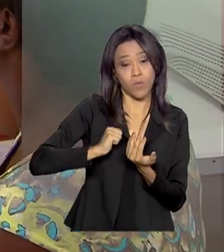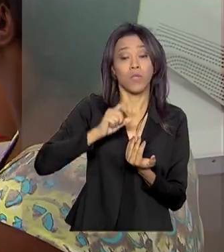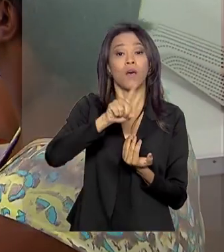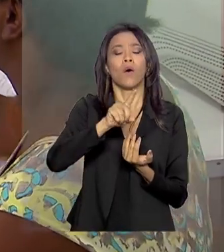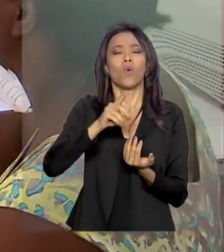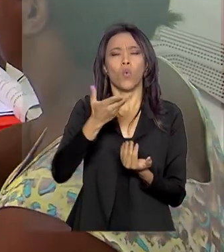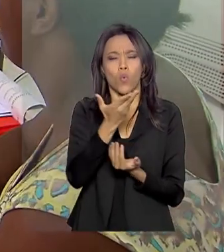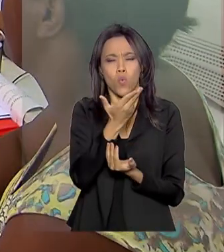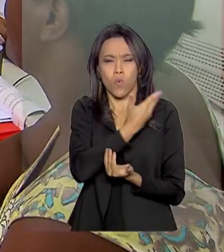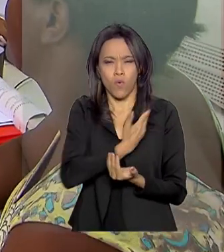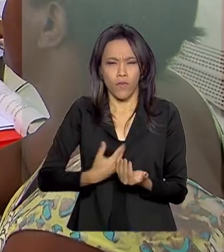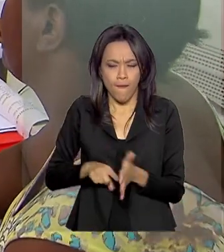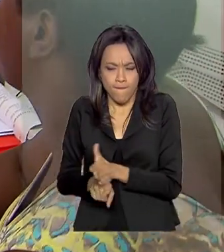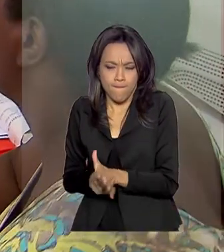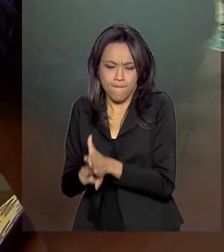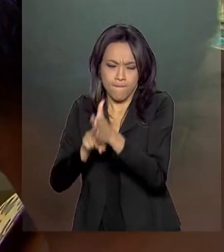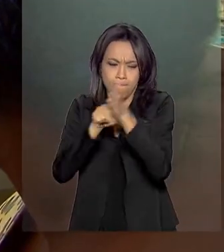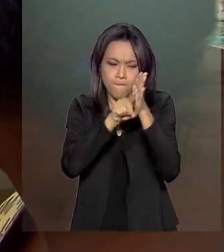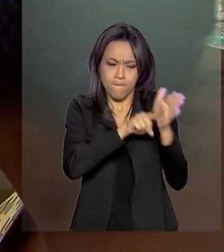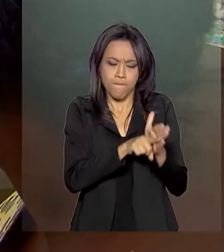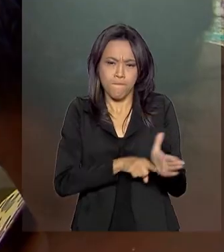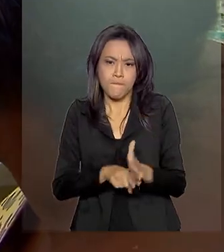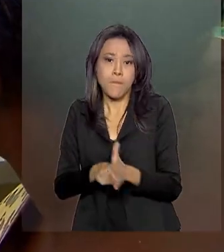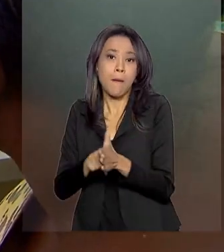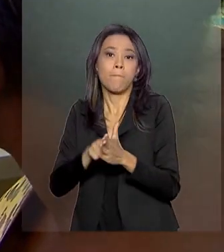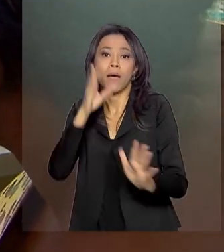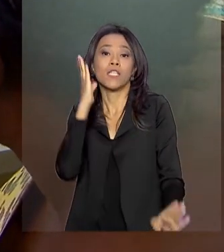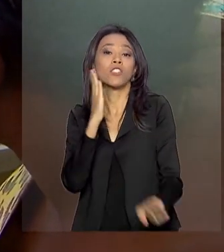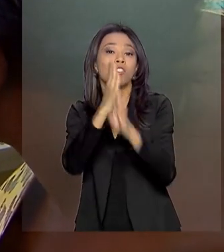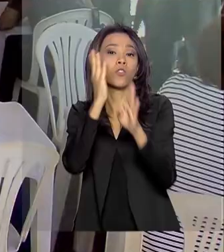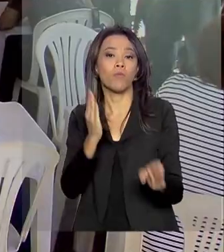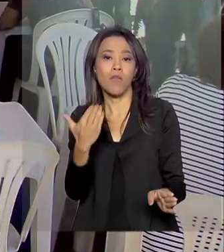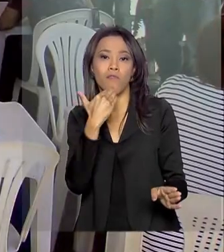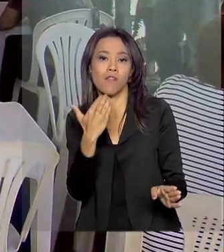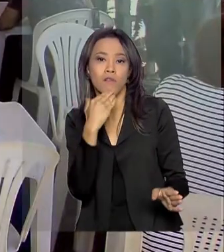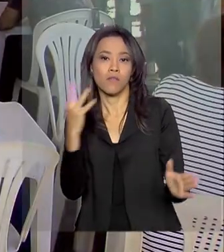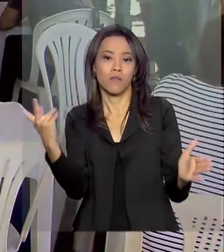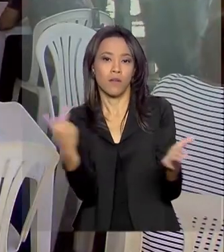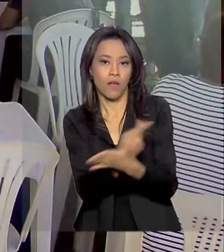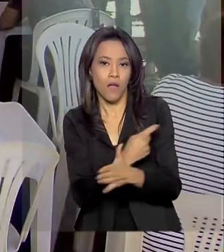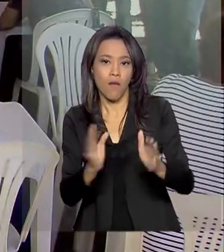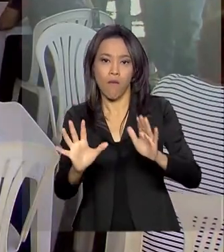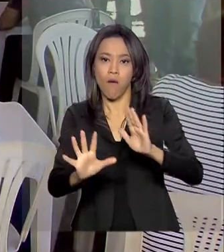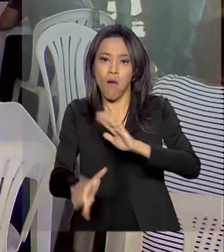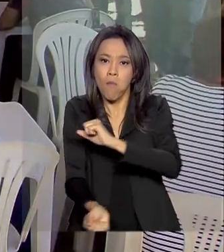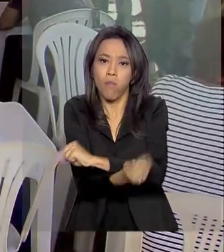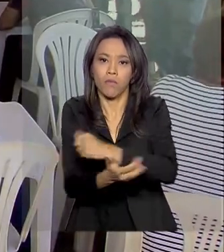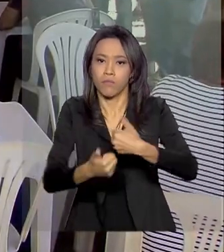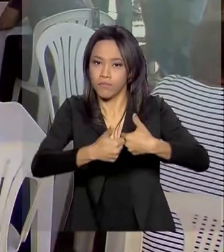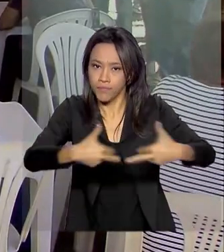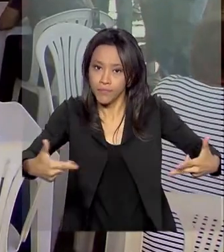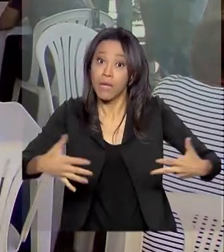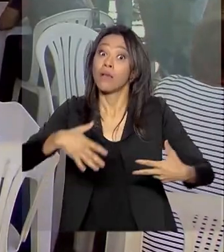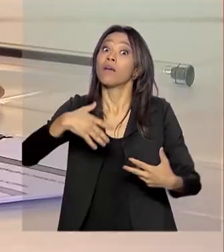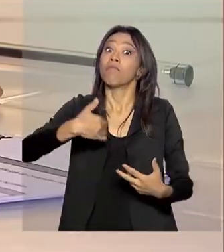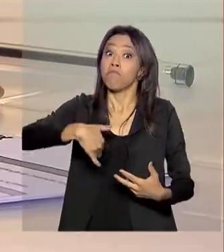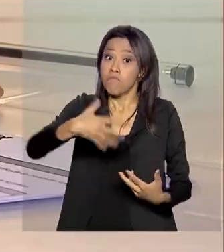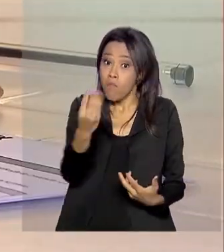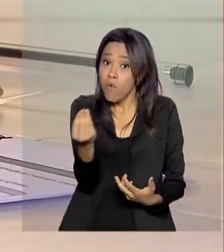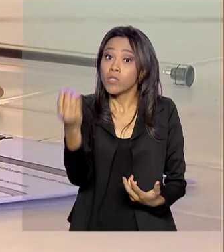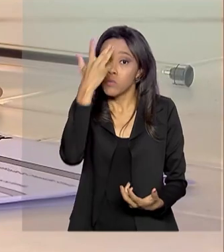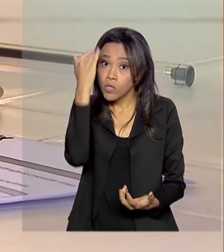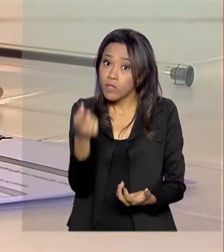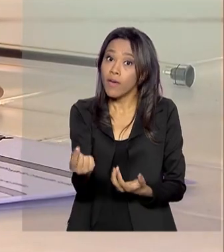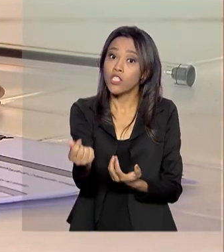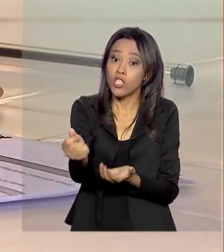pente fino para descobrir irregularidades nos benefícios. Mais de 5 mil pessoas vão ter que devolver os recursos